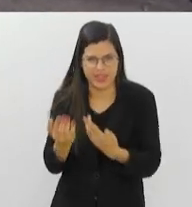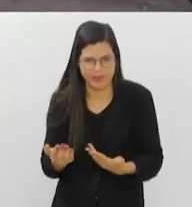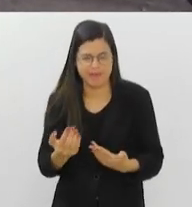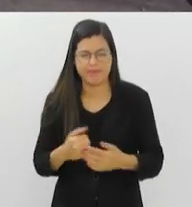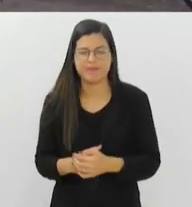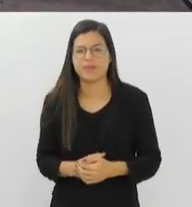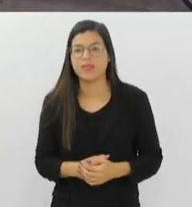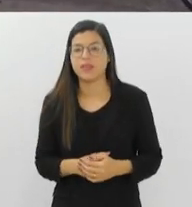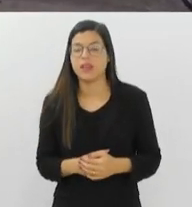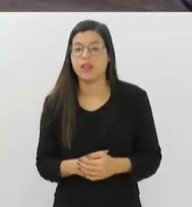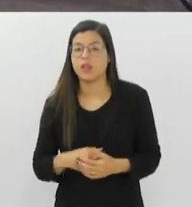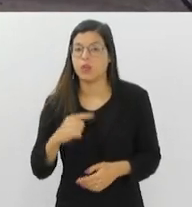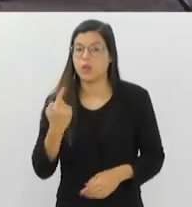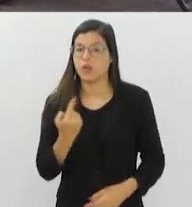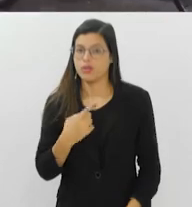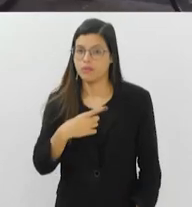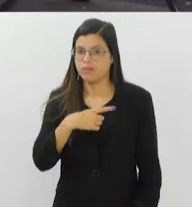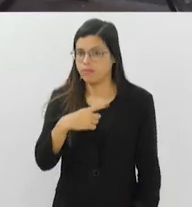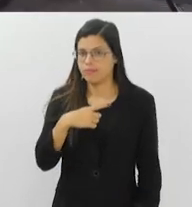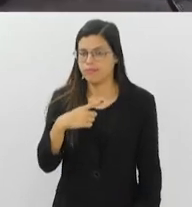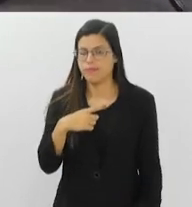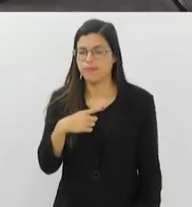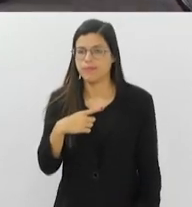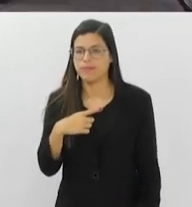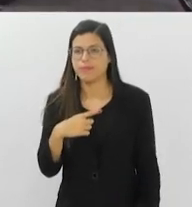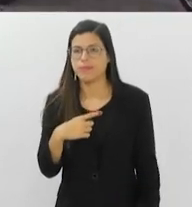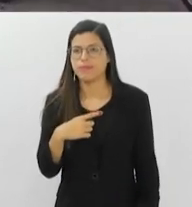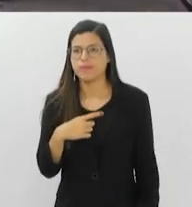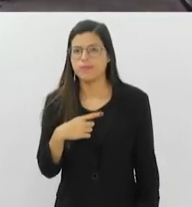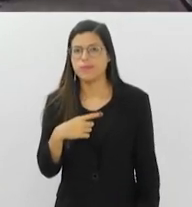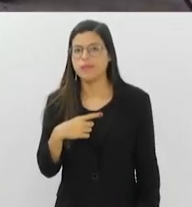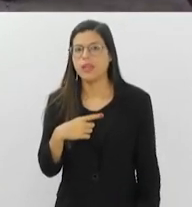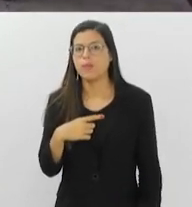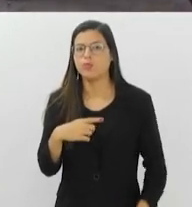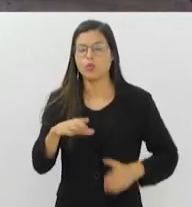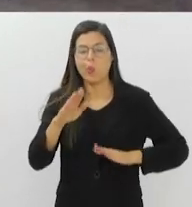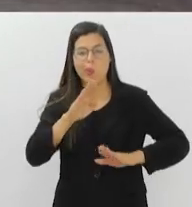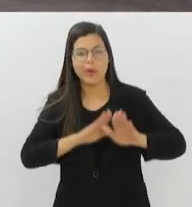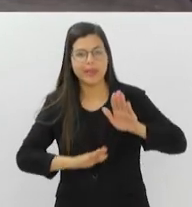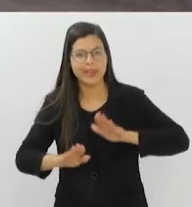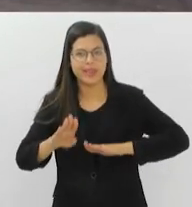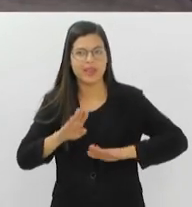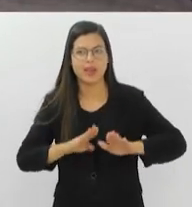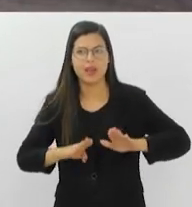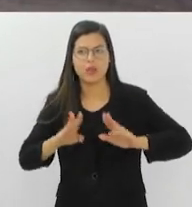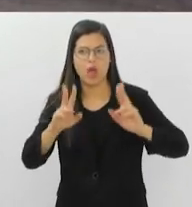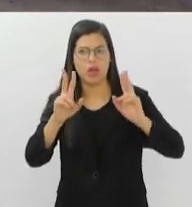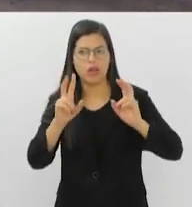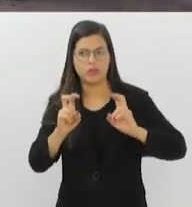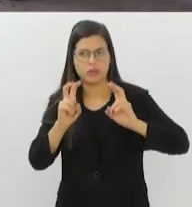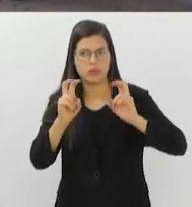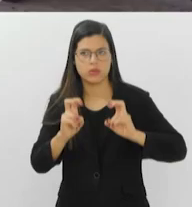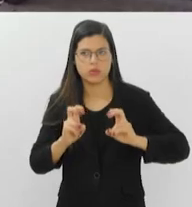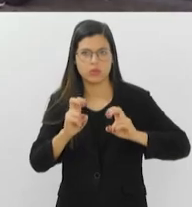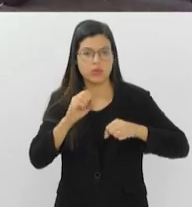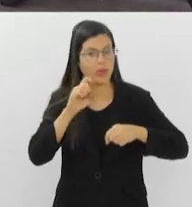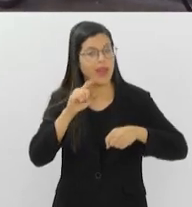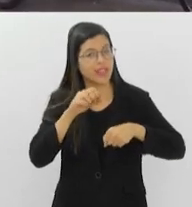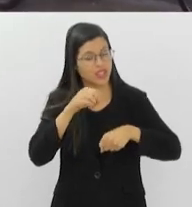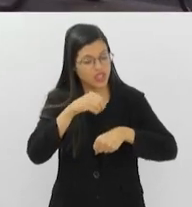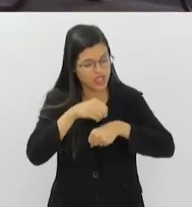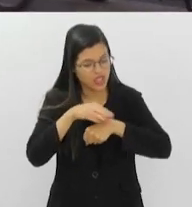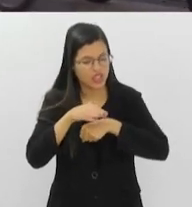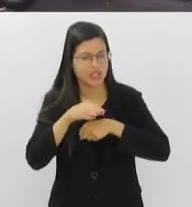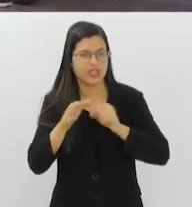nós termos muita cautela quando o assunto é dicas de segurança,